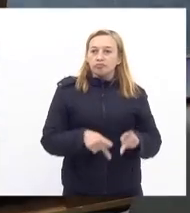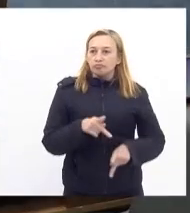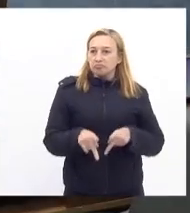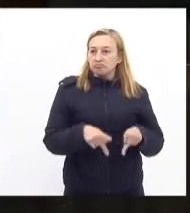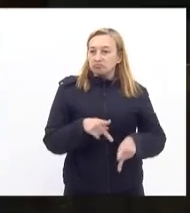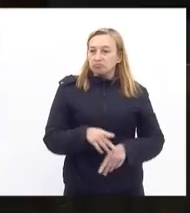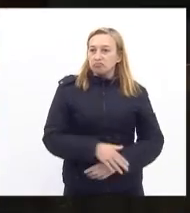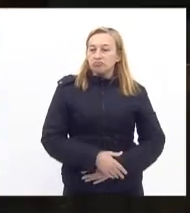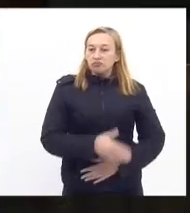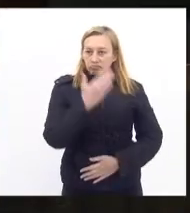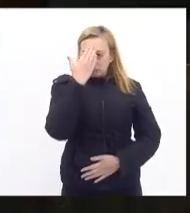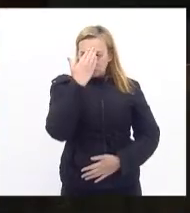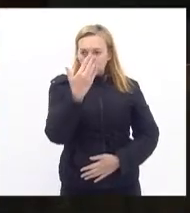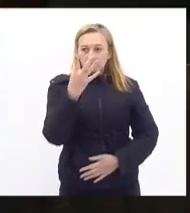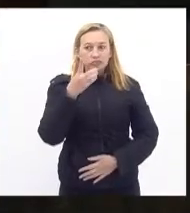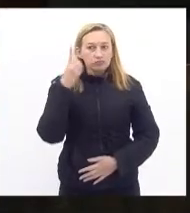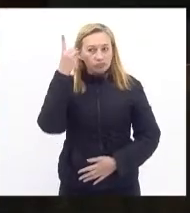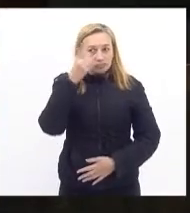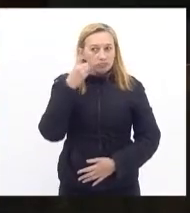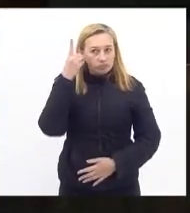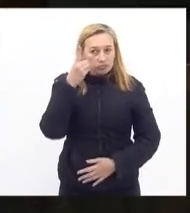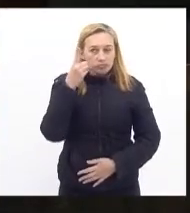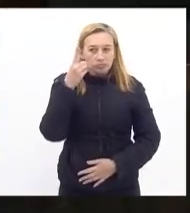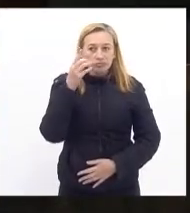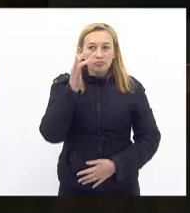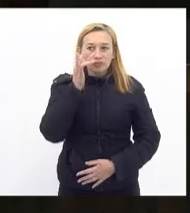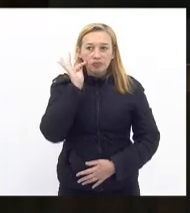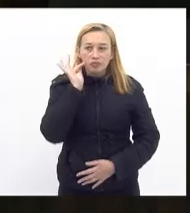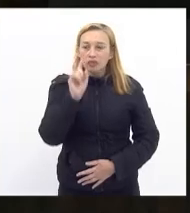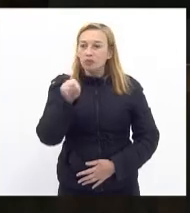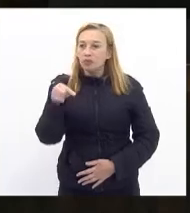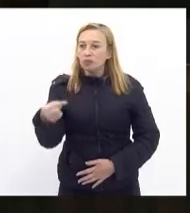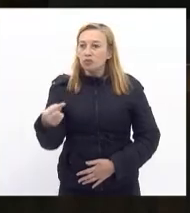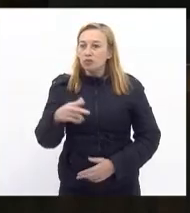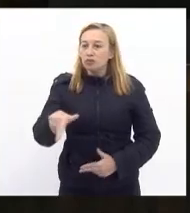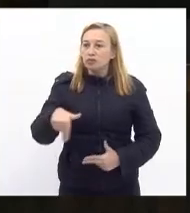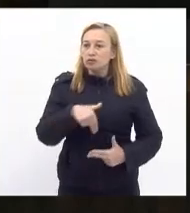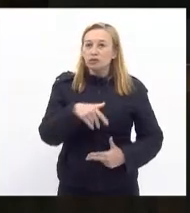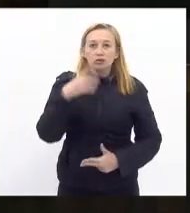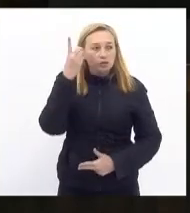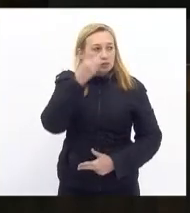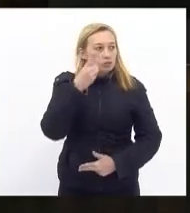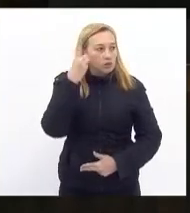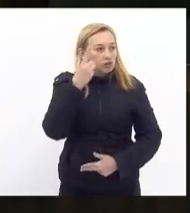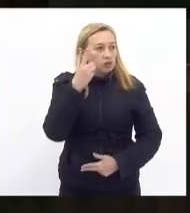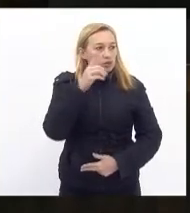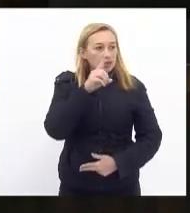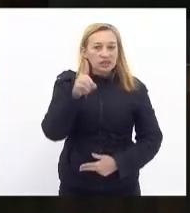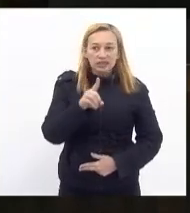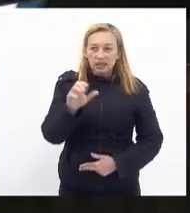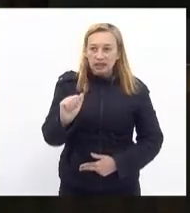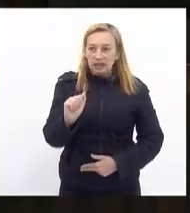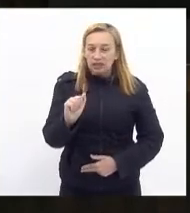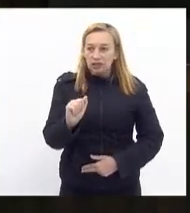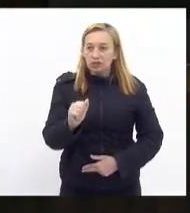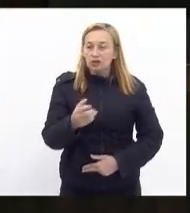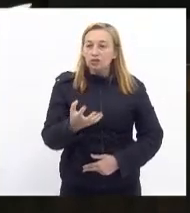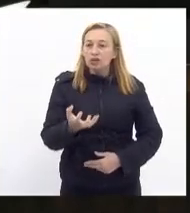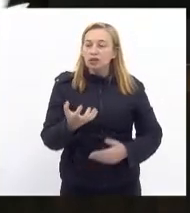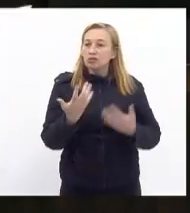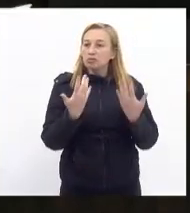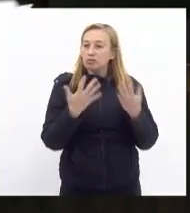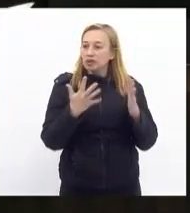agradecendo ao deputado Flávio Serafini próximo morador inscrito é o deputado Renato Zaca a quem eu quero